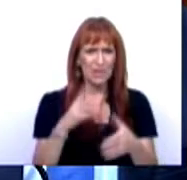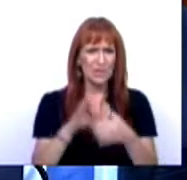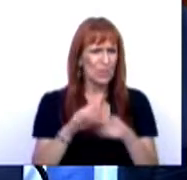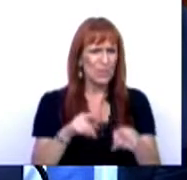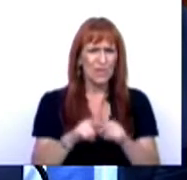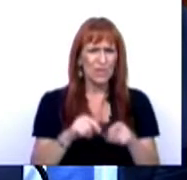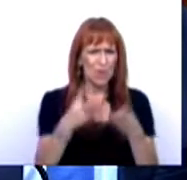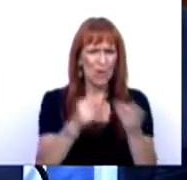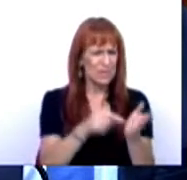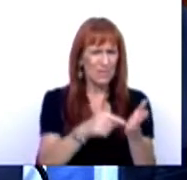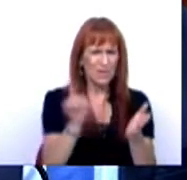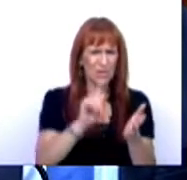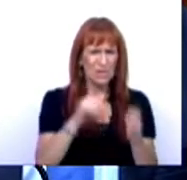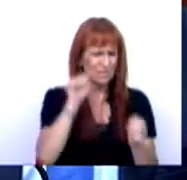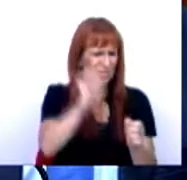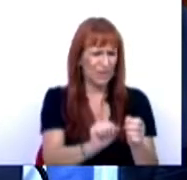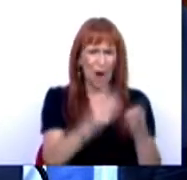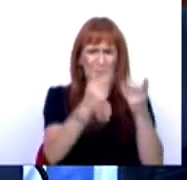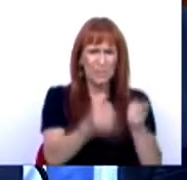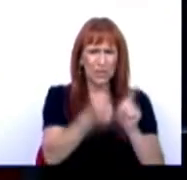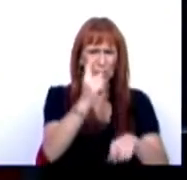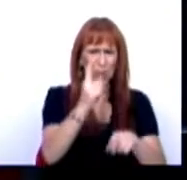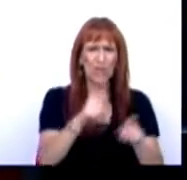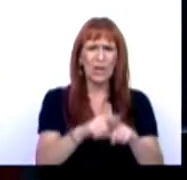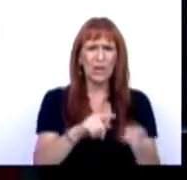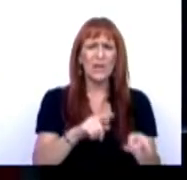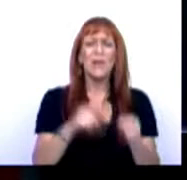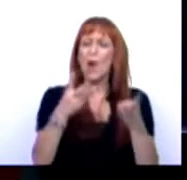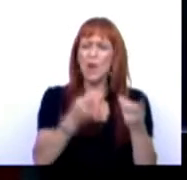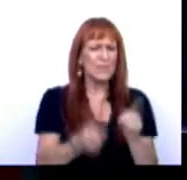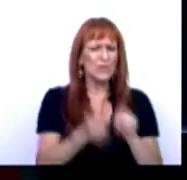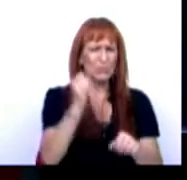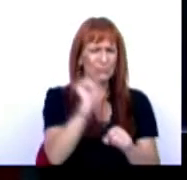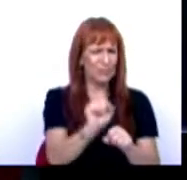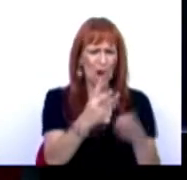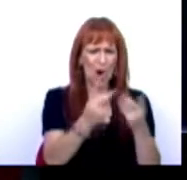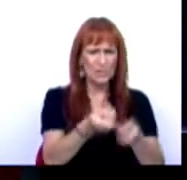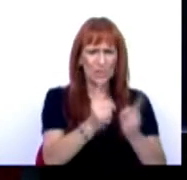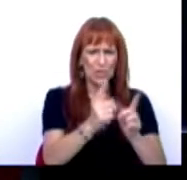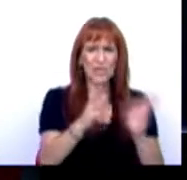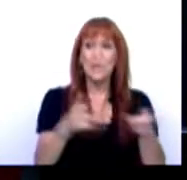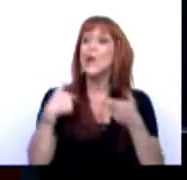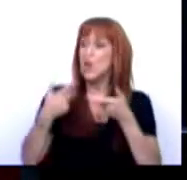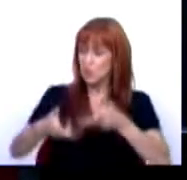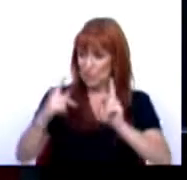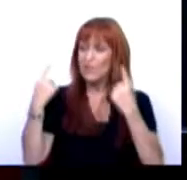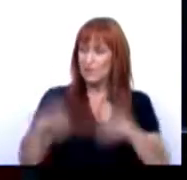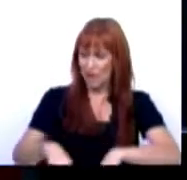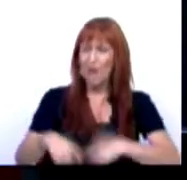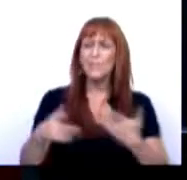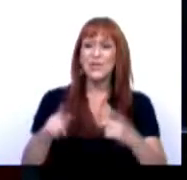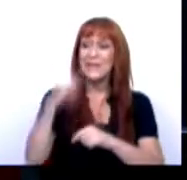Trabalho não estão neste orçamento, não fazem parte deste orçamento. Não estão neste orçamento e não fazem parte deste orçamento e estamos disponíveis para,